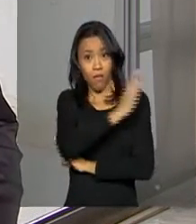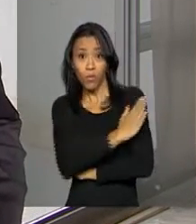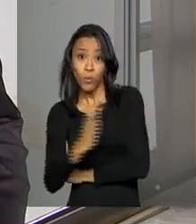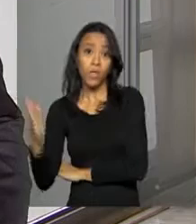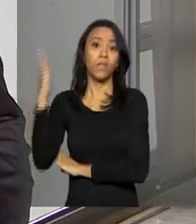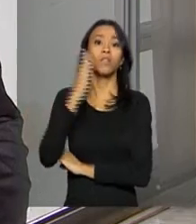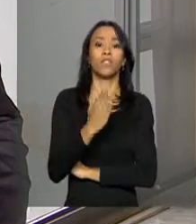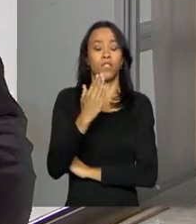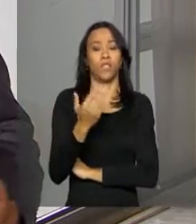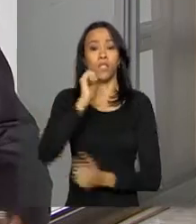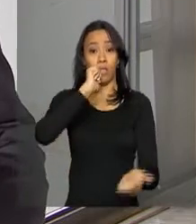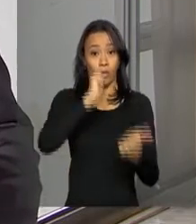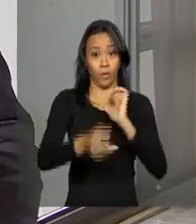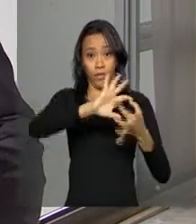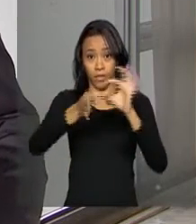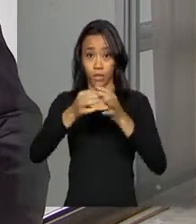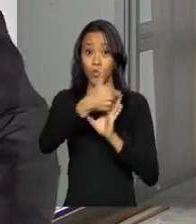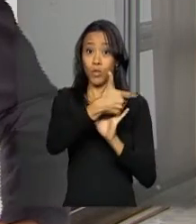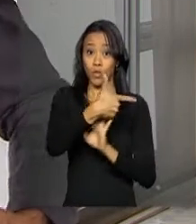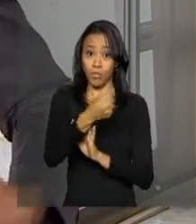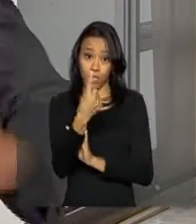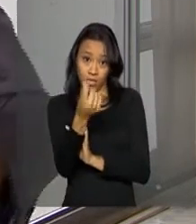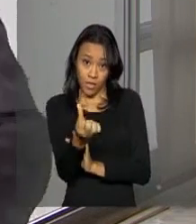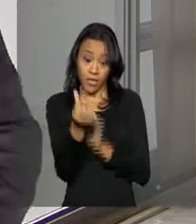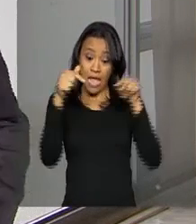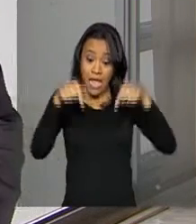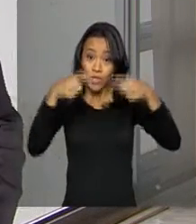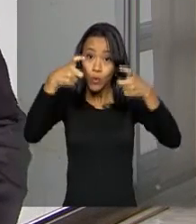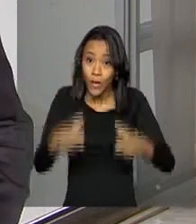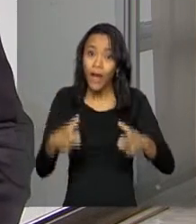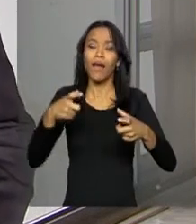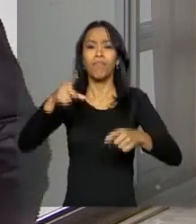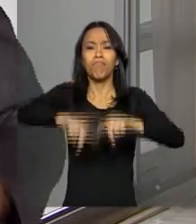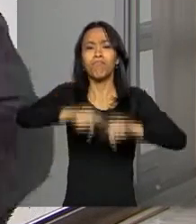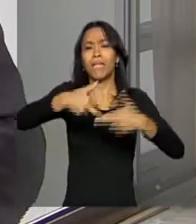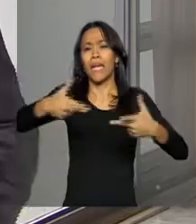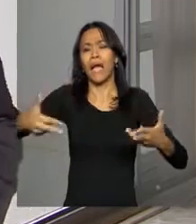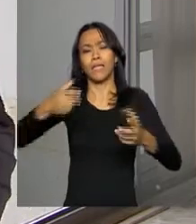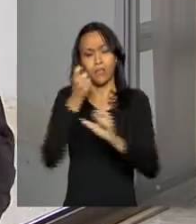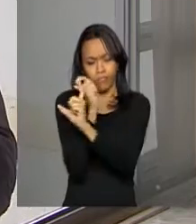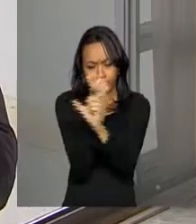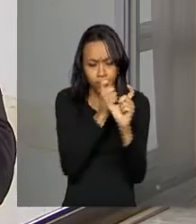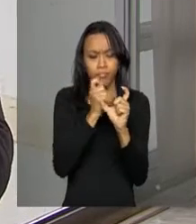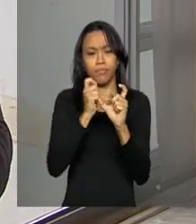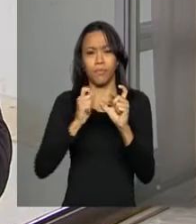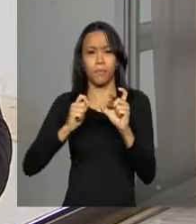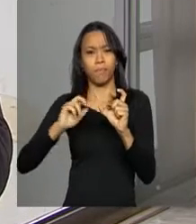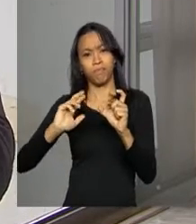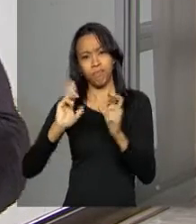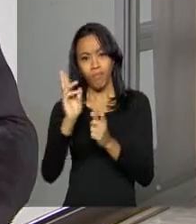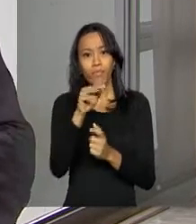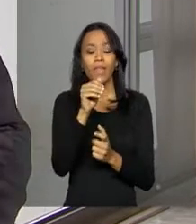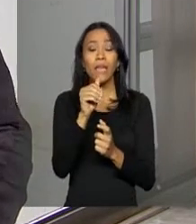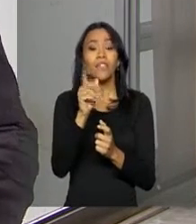Isso porque o centro vai também expor peças de artesões brasileiros. Inclusive,